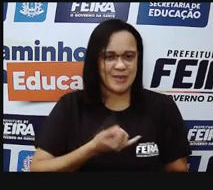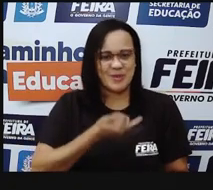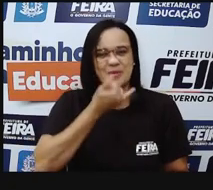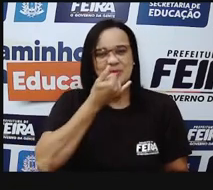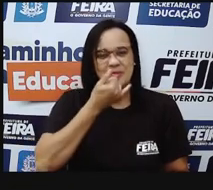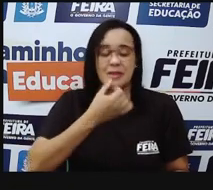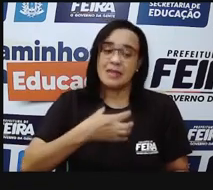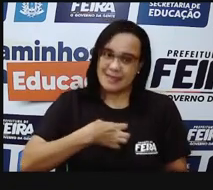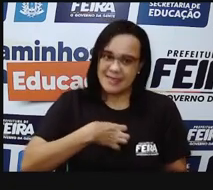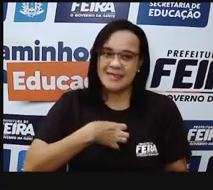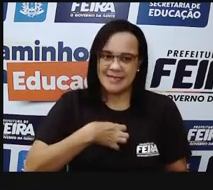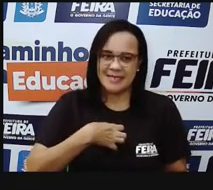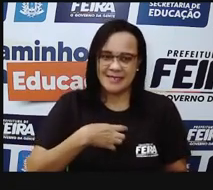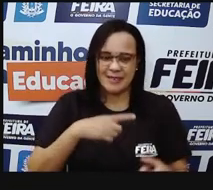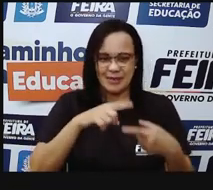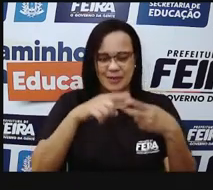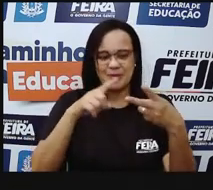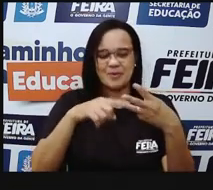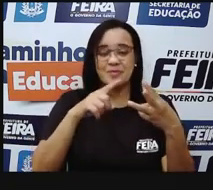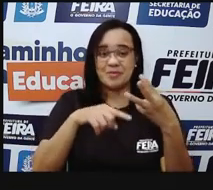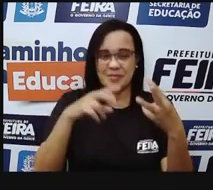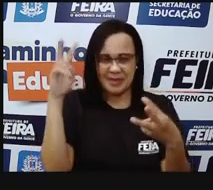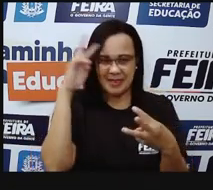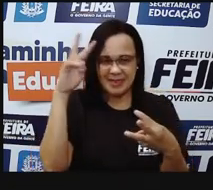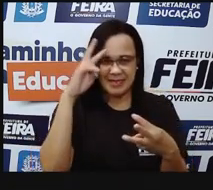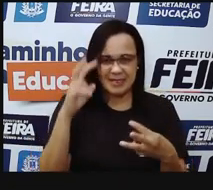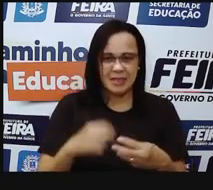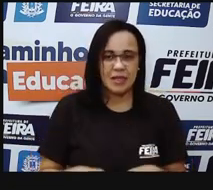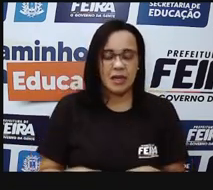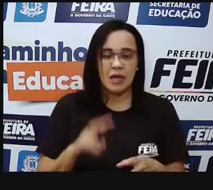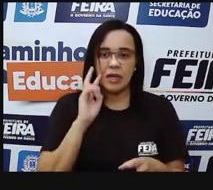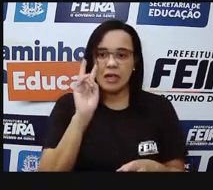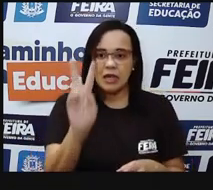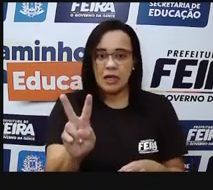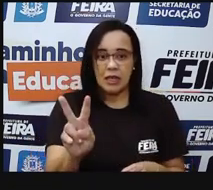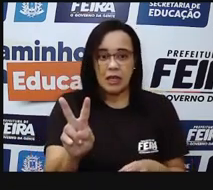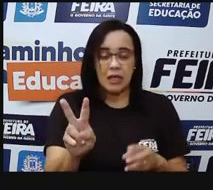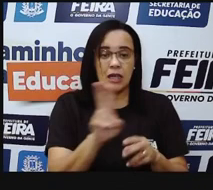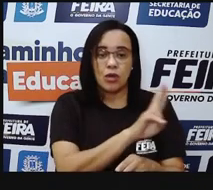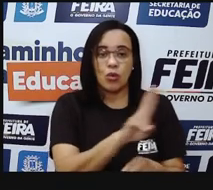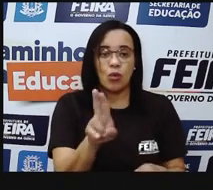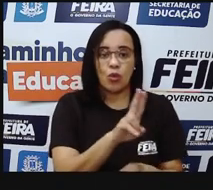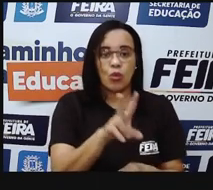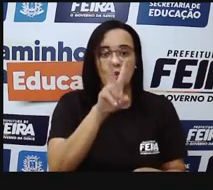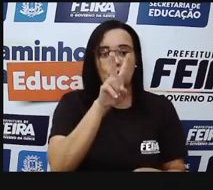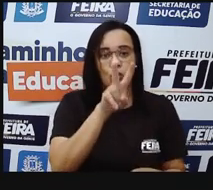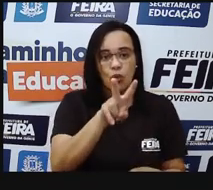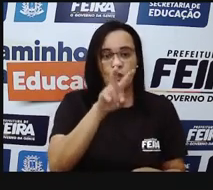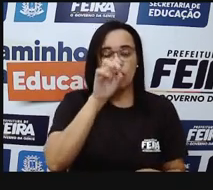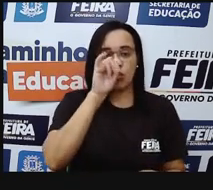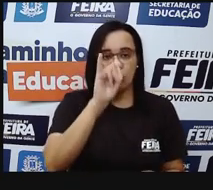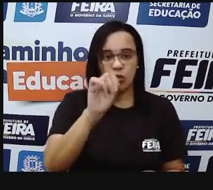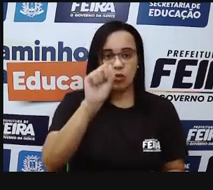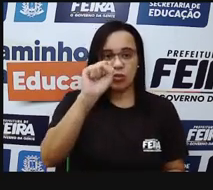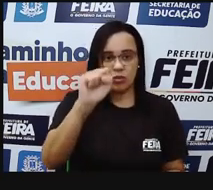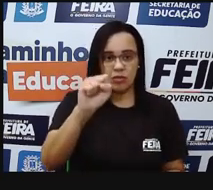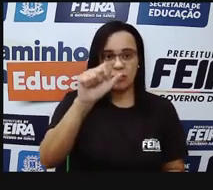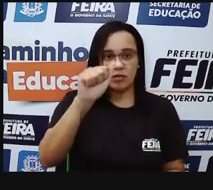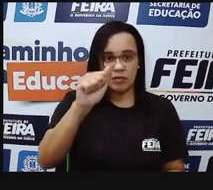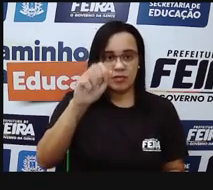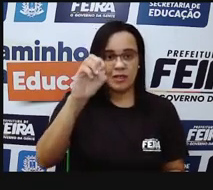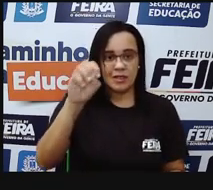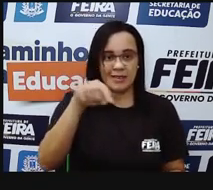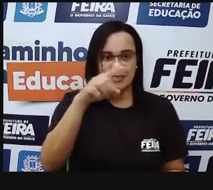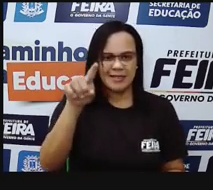visão. Na visão, como é o olho, o que importa para que nós possamos enxergar são os olhos, né?